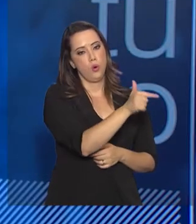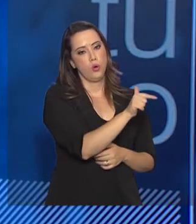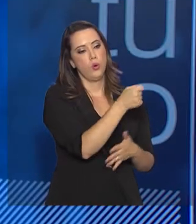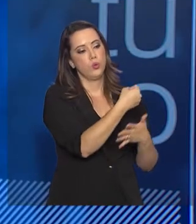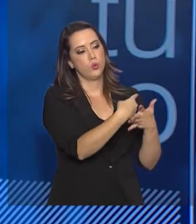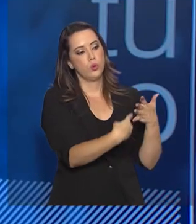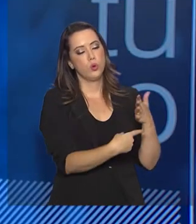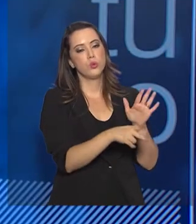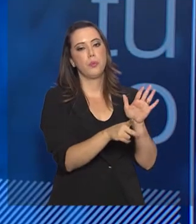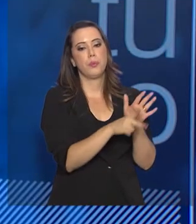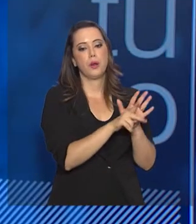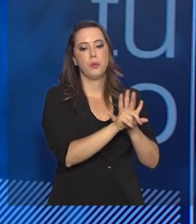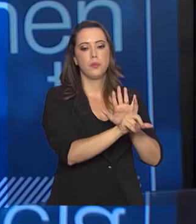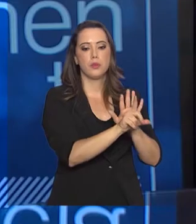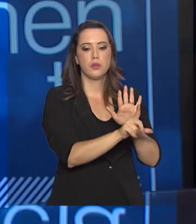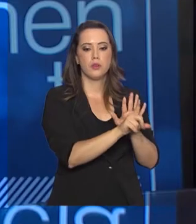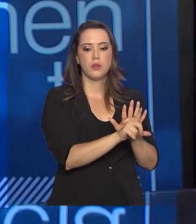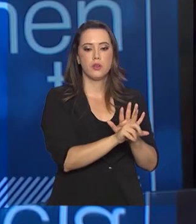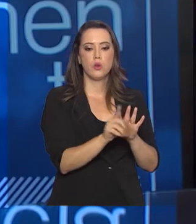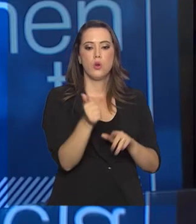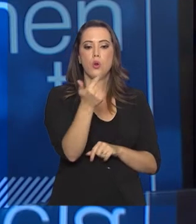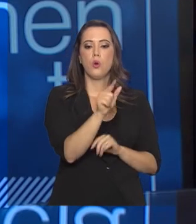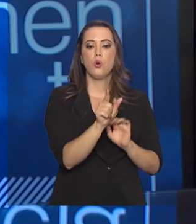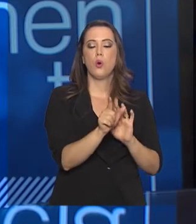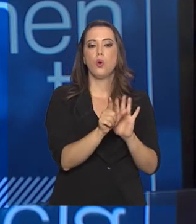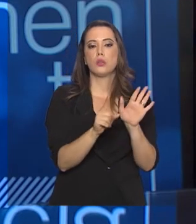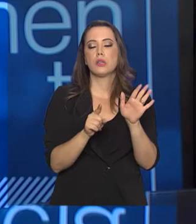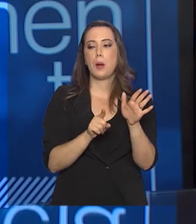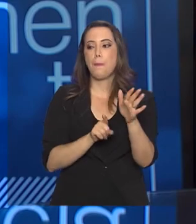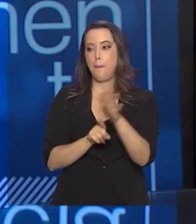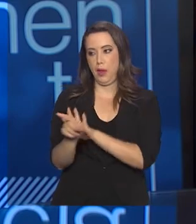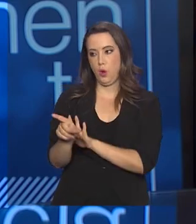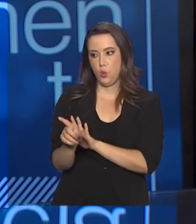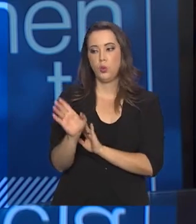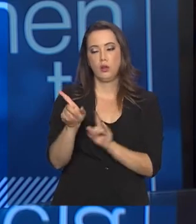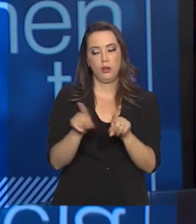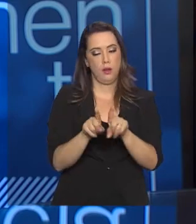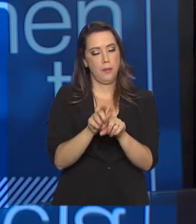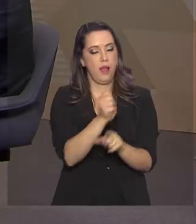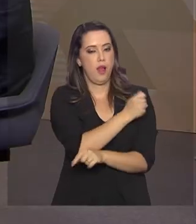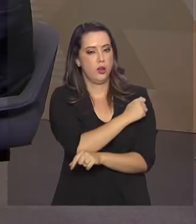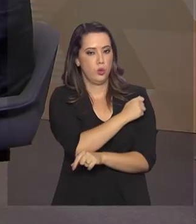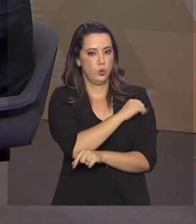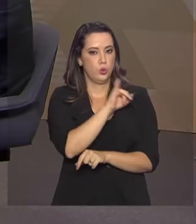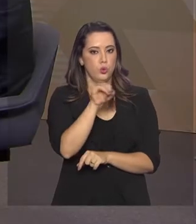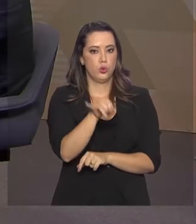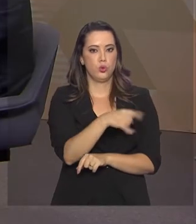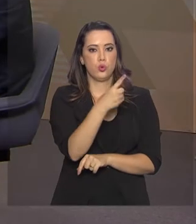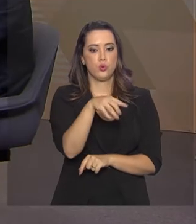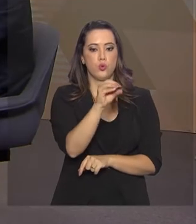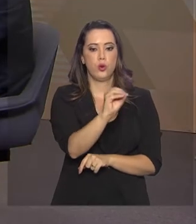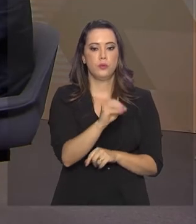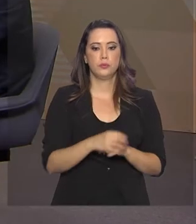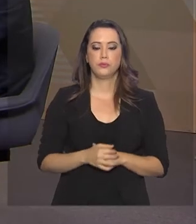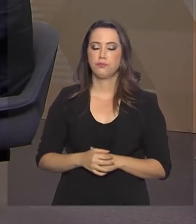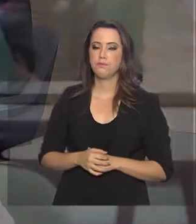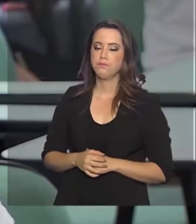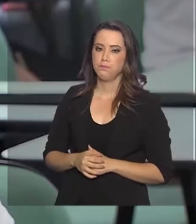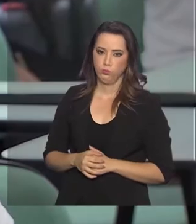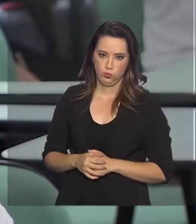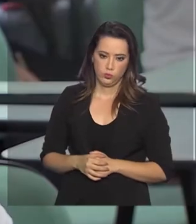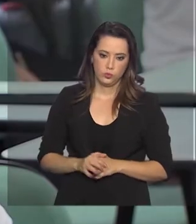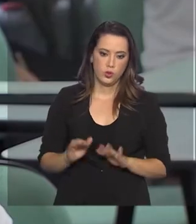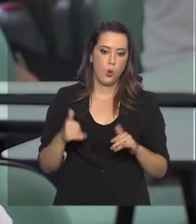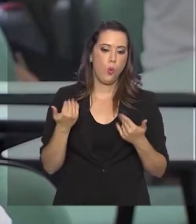legislação. Vamos ver mais uma pergunta. É também de um estudante, João Vitor. Que tipo de